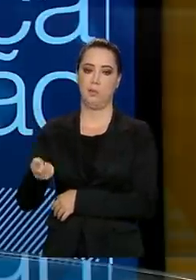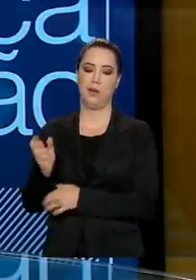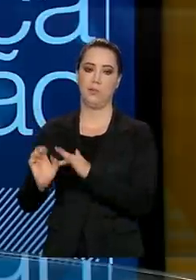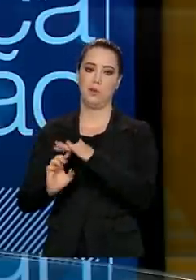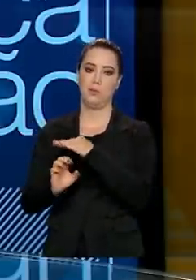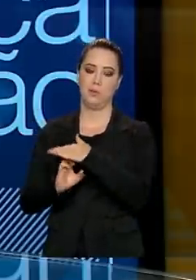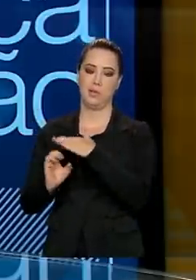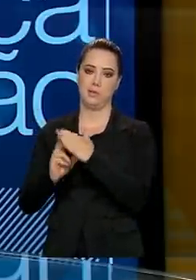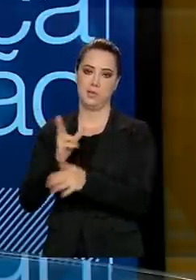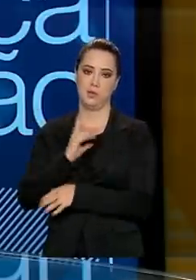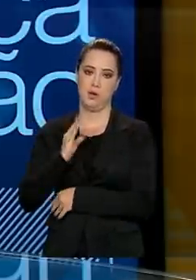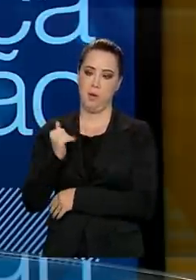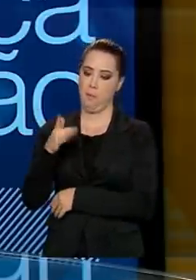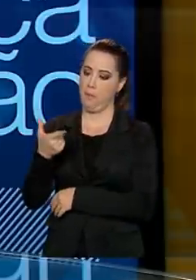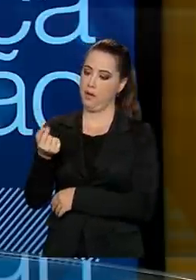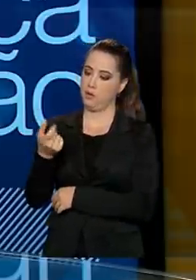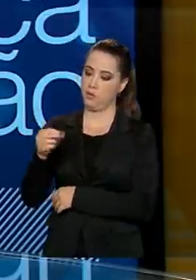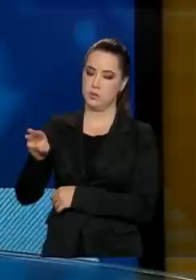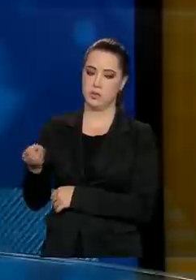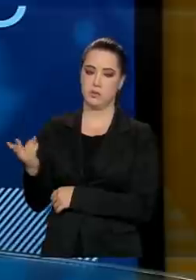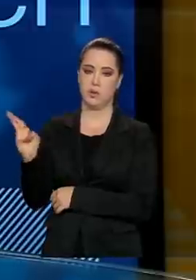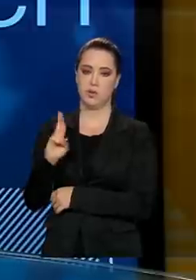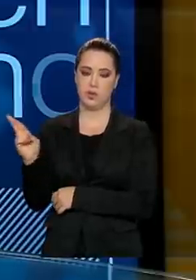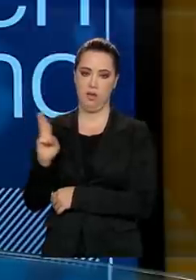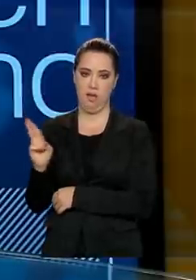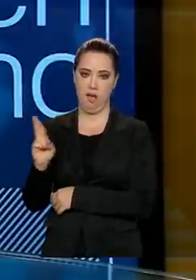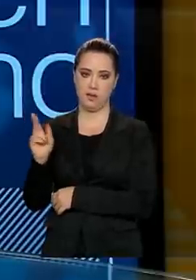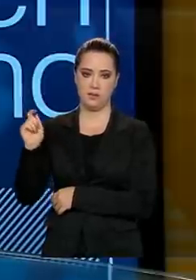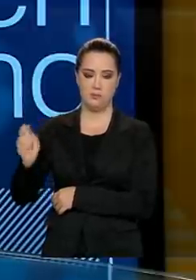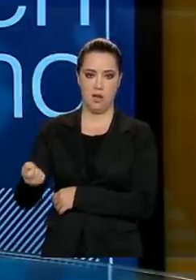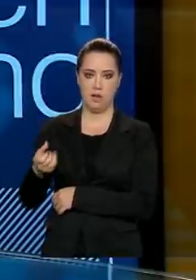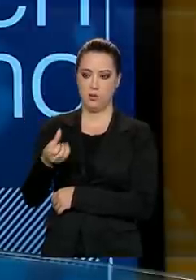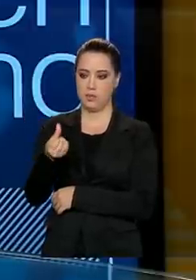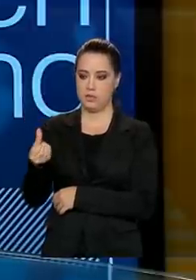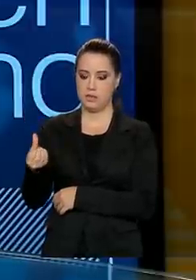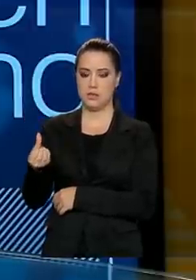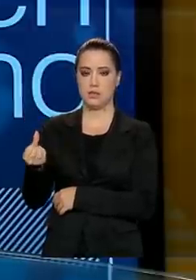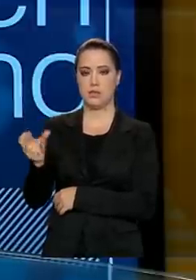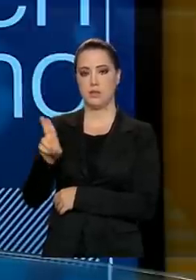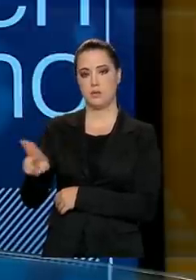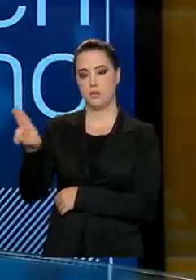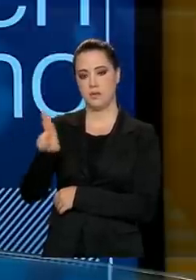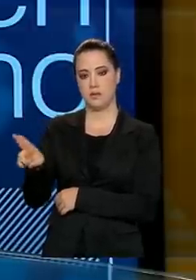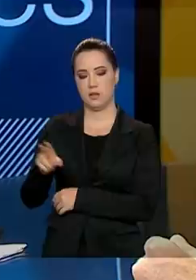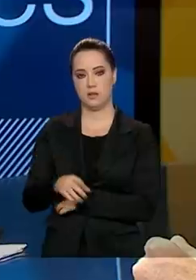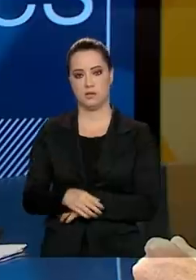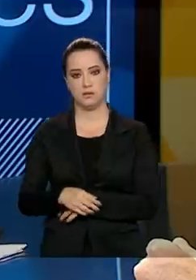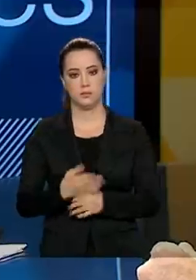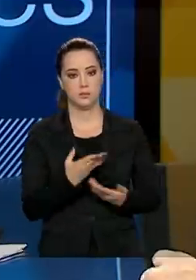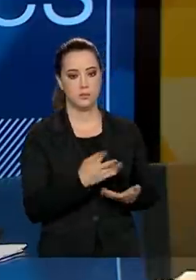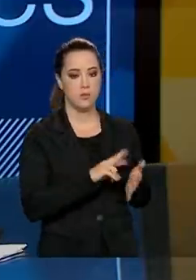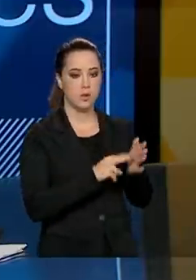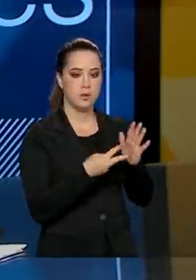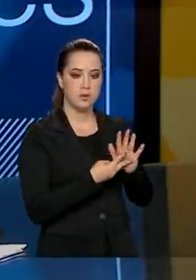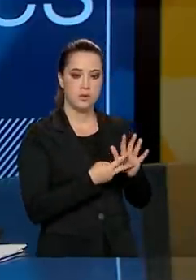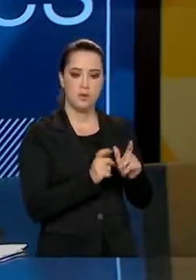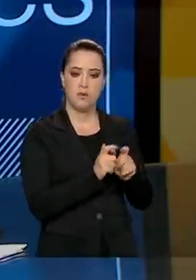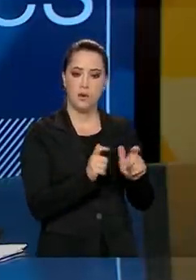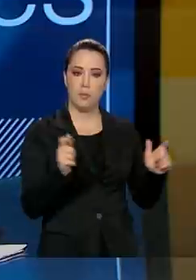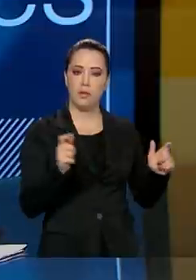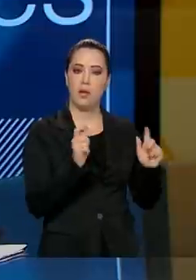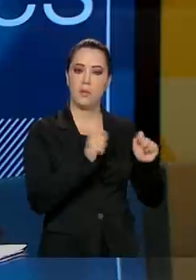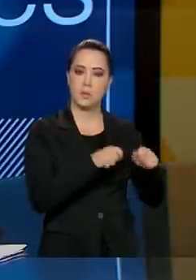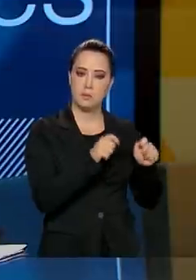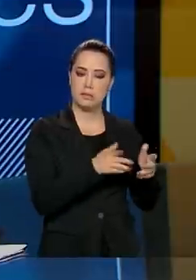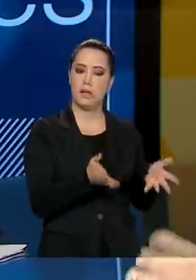mais de 200 milhões de reais aportado em seis universidades veio do setor privado. Ou seja, é da escala a uma realidade